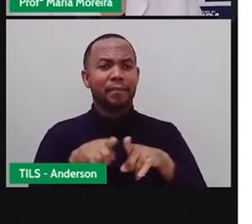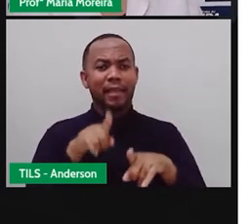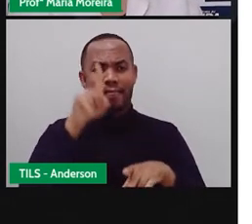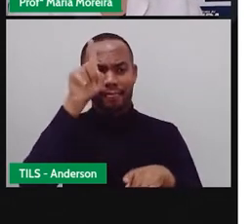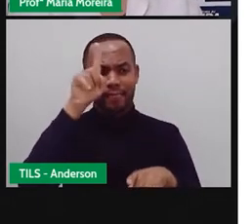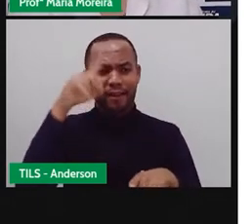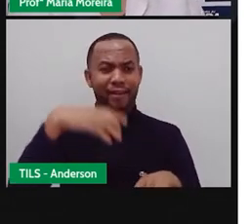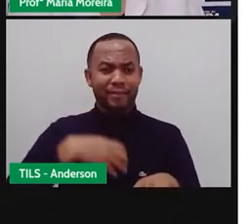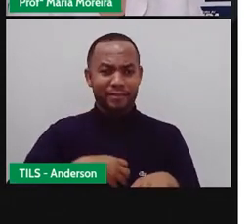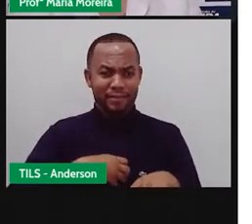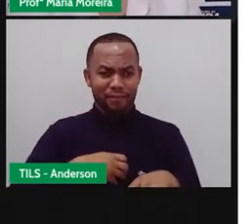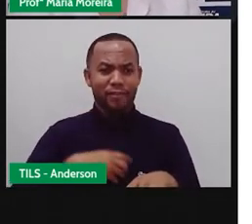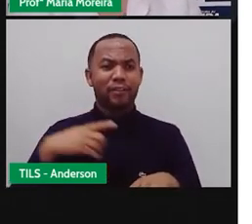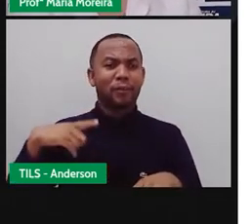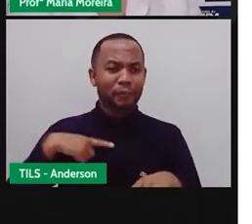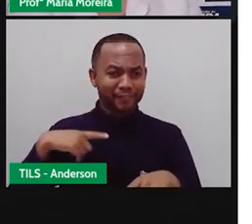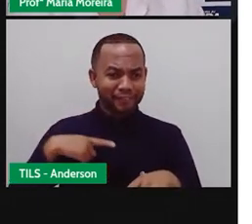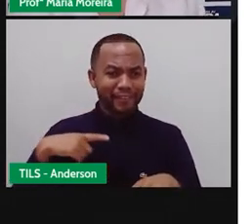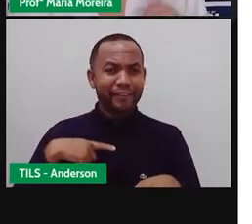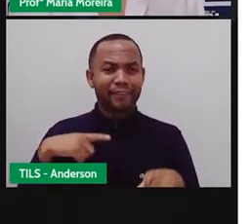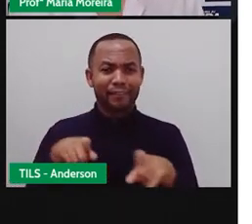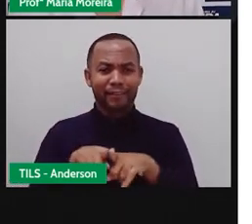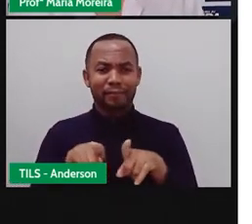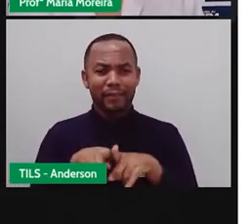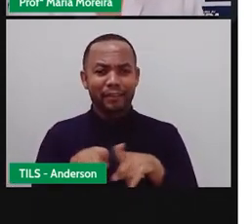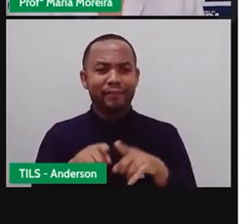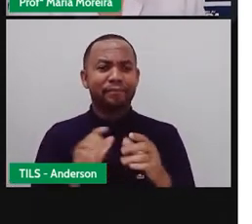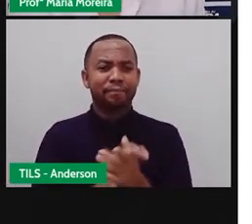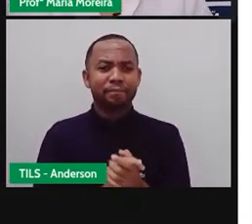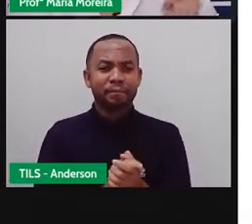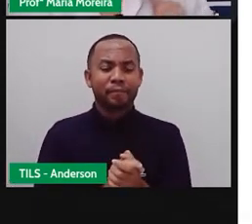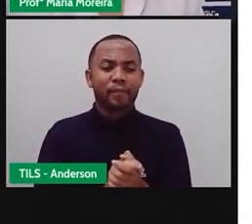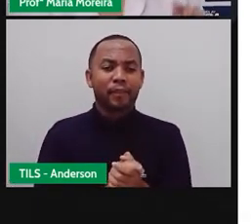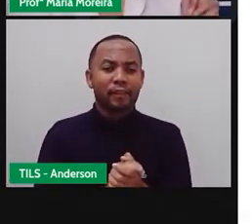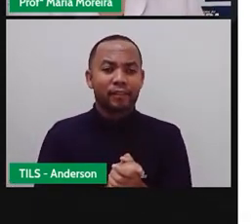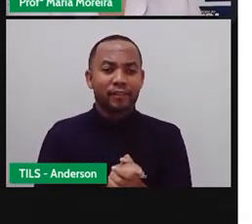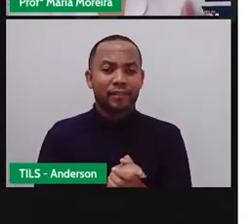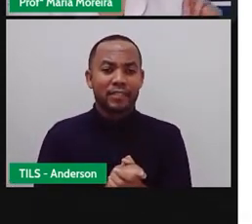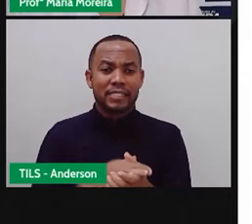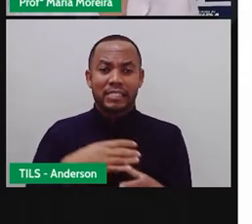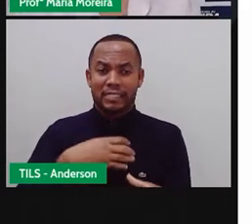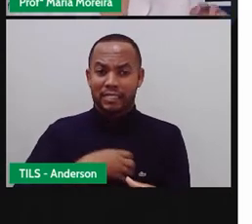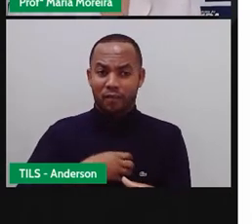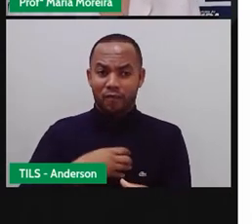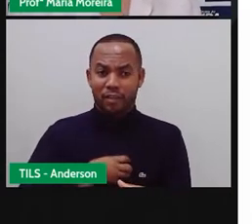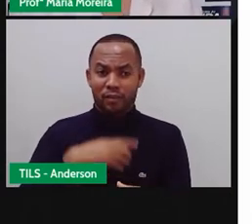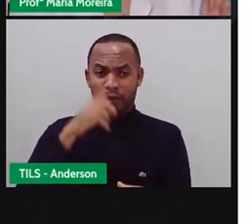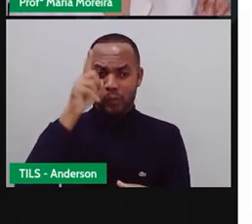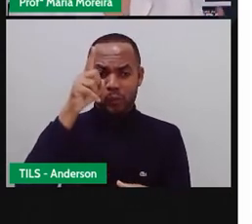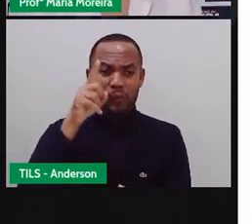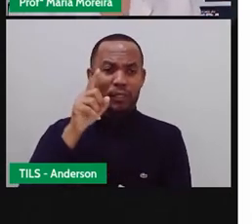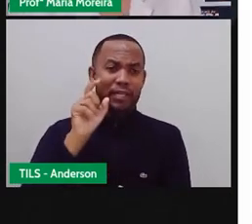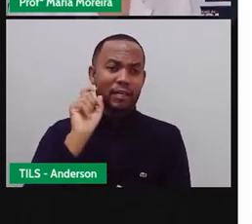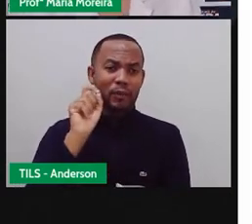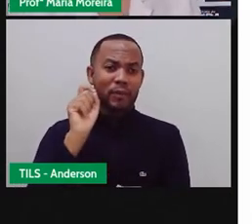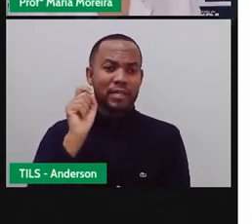existam carros de som. Logicamente que existe, para quem não sabe, tá? Salvador é a capital da